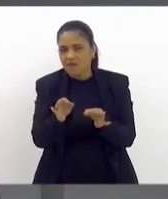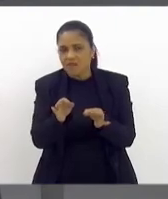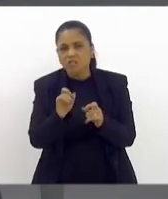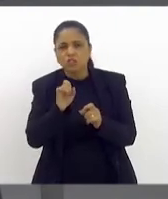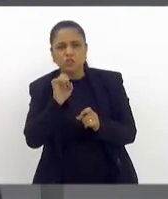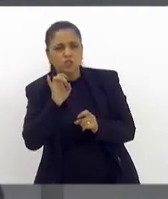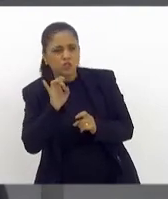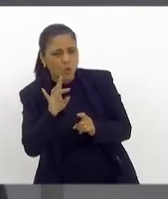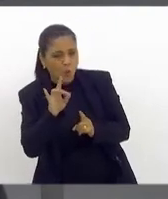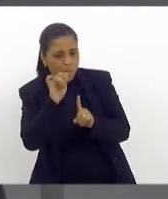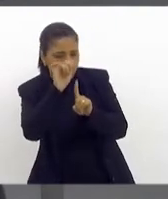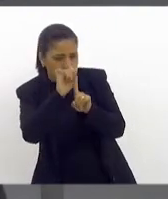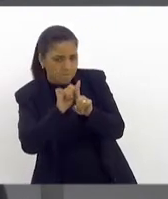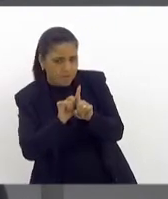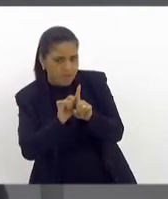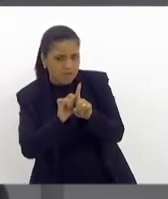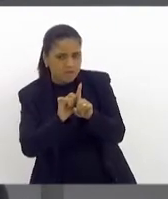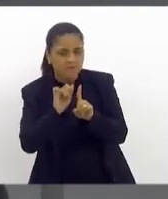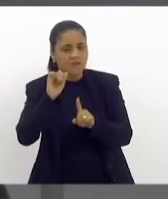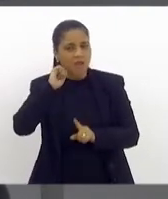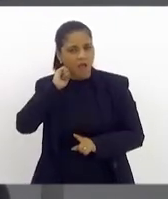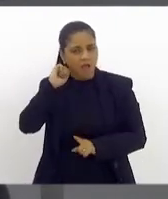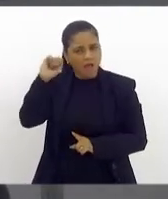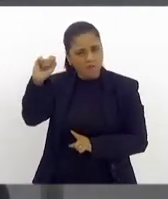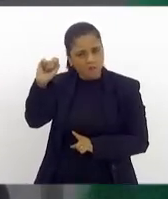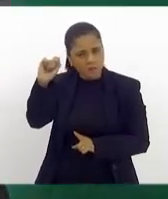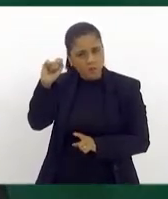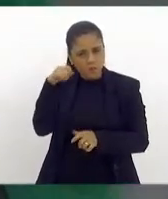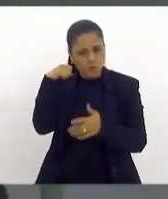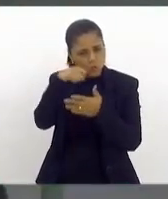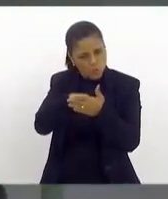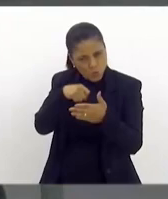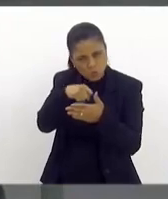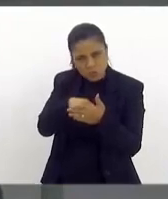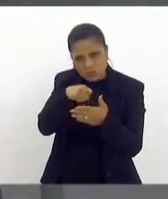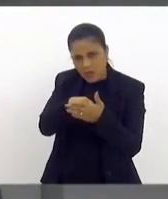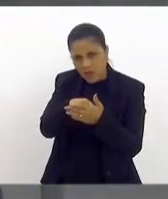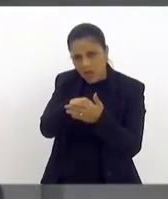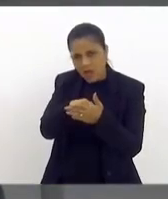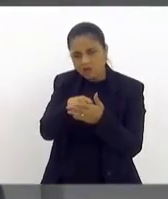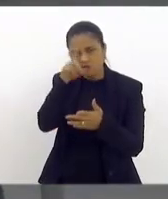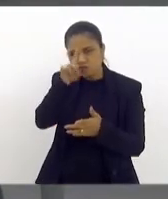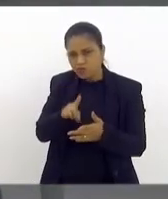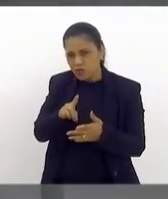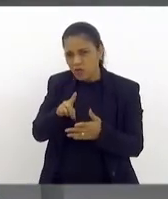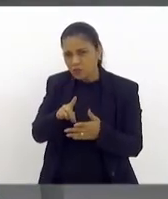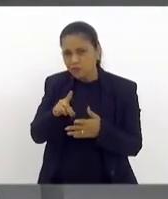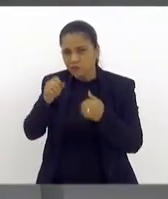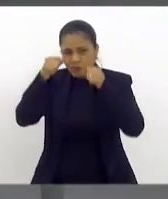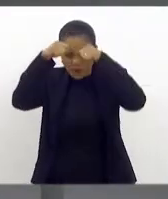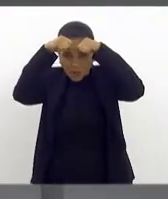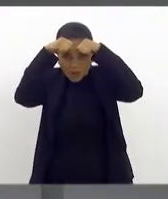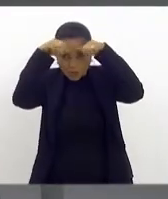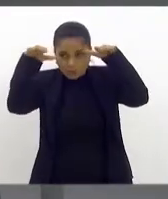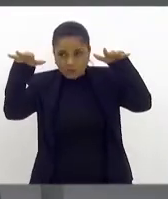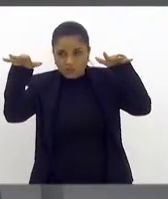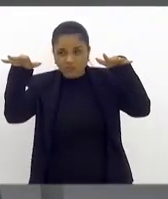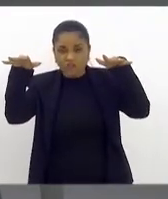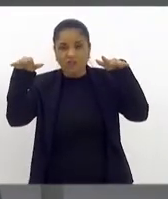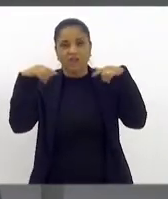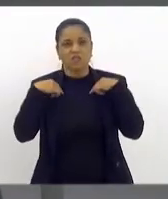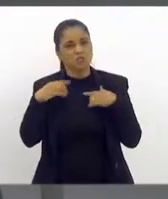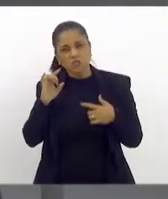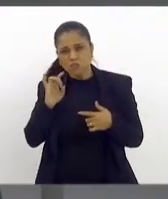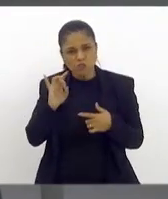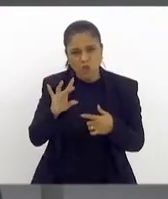de abril que nós devemos lutar pelo direito dos autistas? É só dia 2 de abril que a gente vai todo mundo vestir de